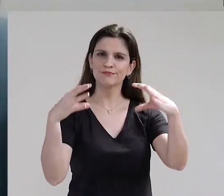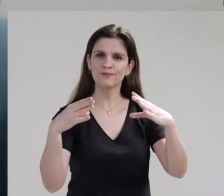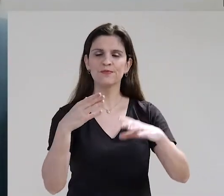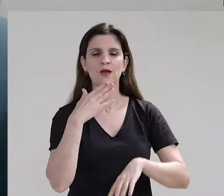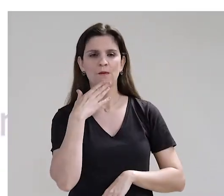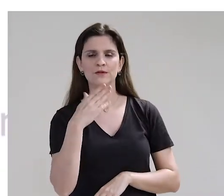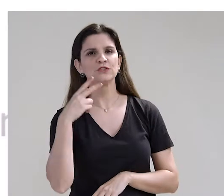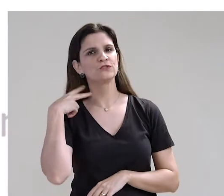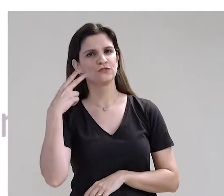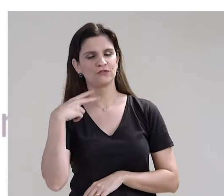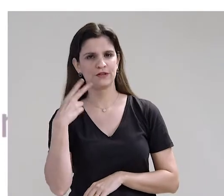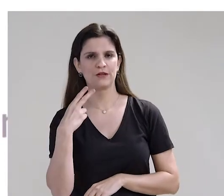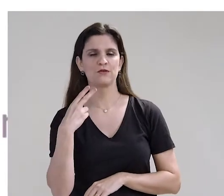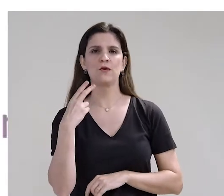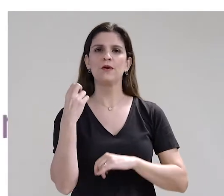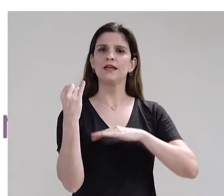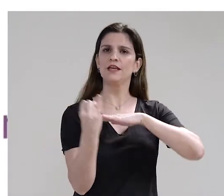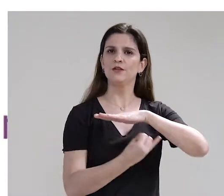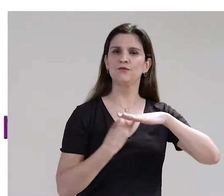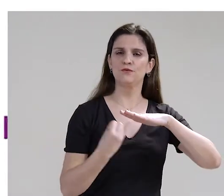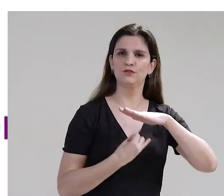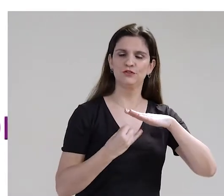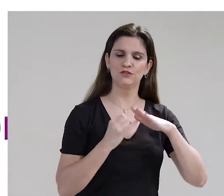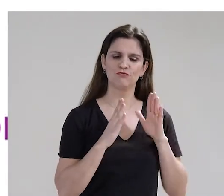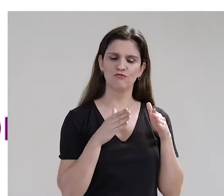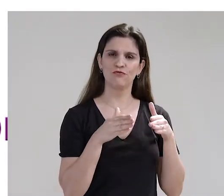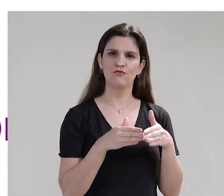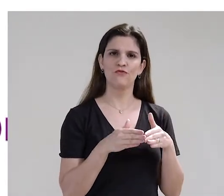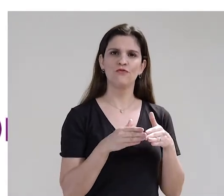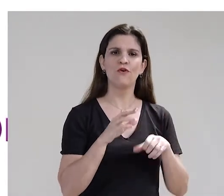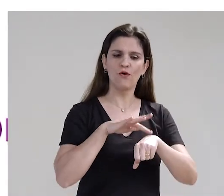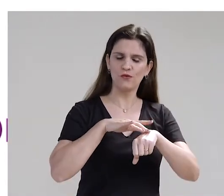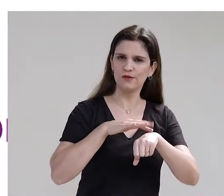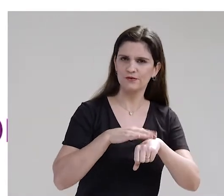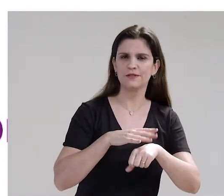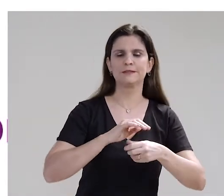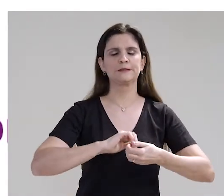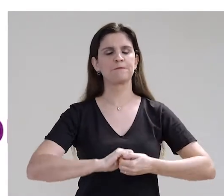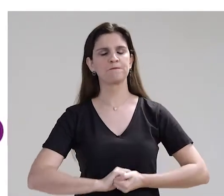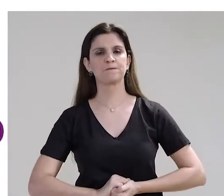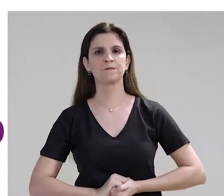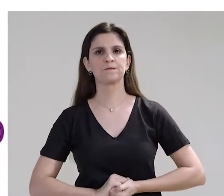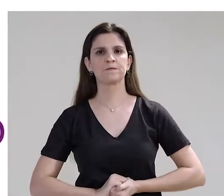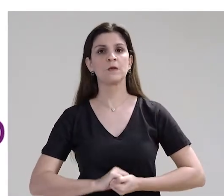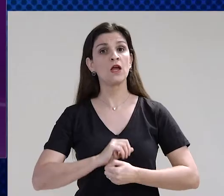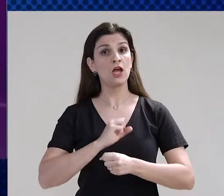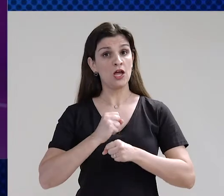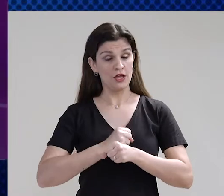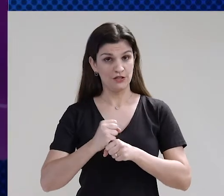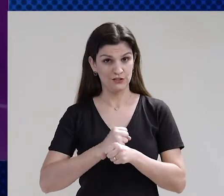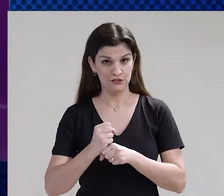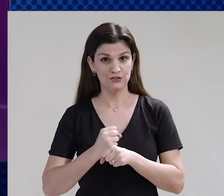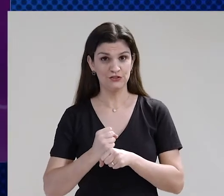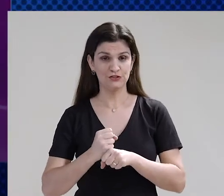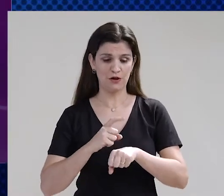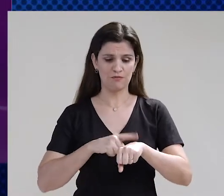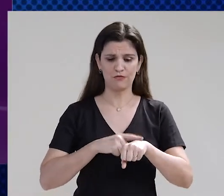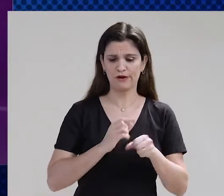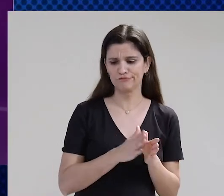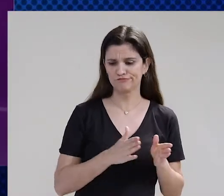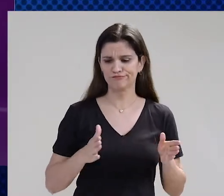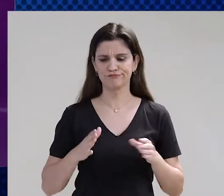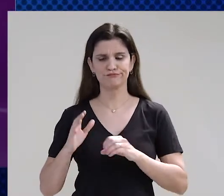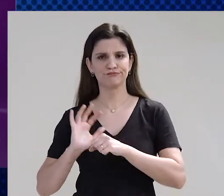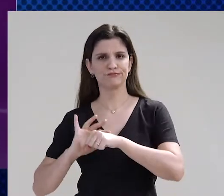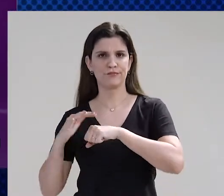Salineiro, atendendo a solicitação do Instituto Brasileiro de Atenção à Fibrose Cística. Este ano, por causa da